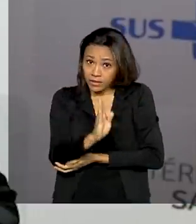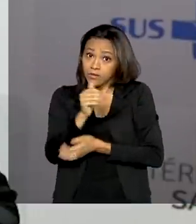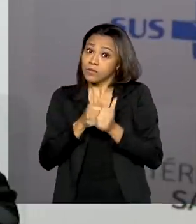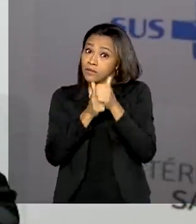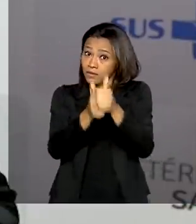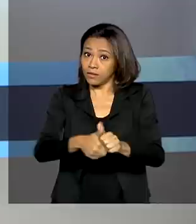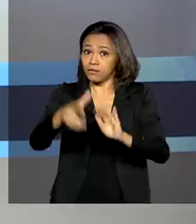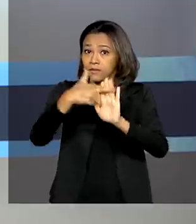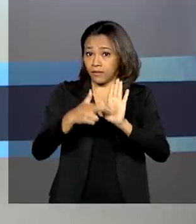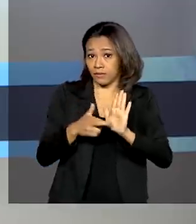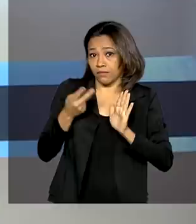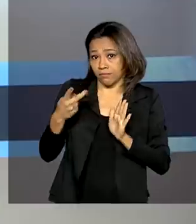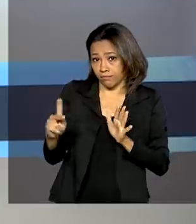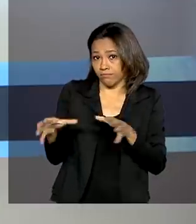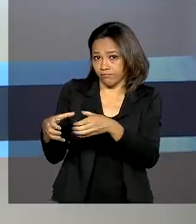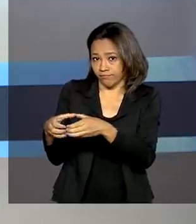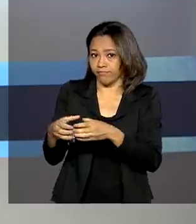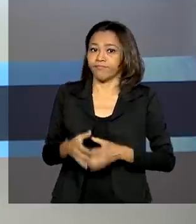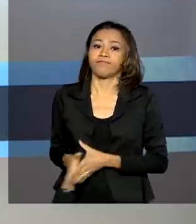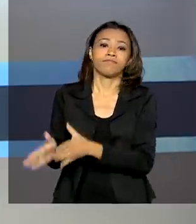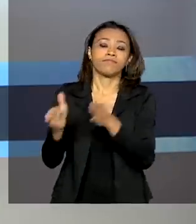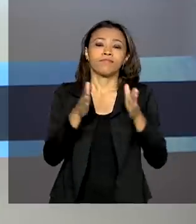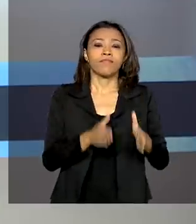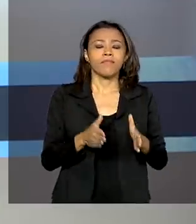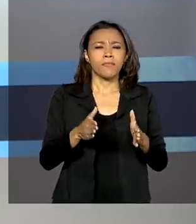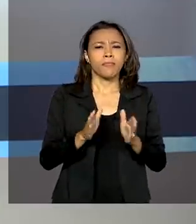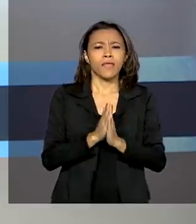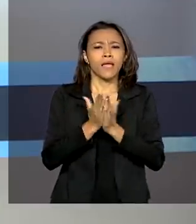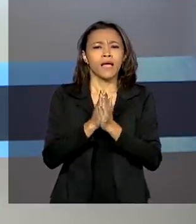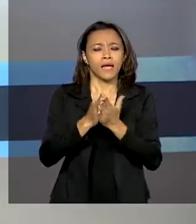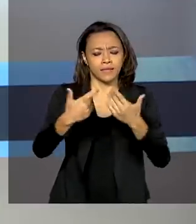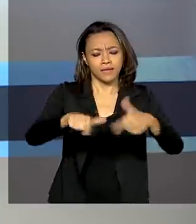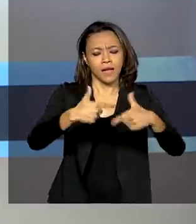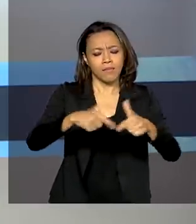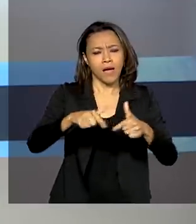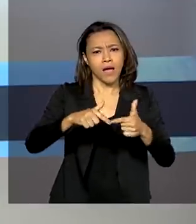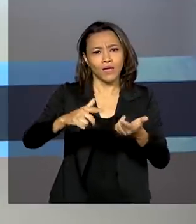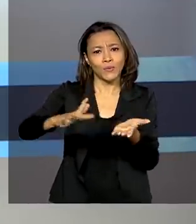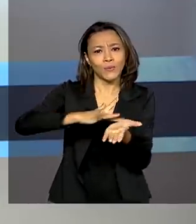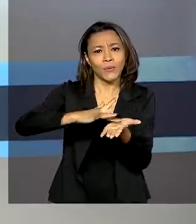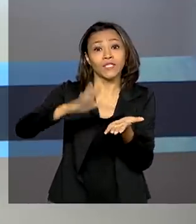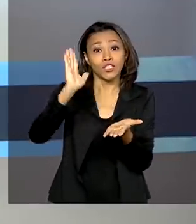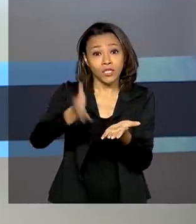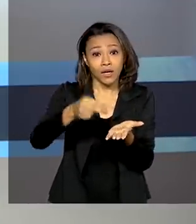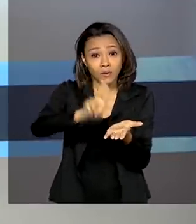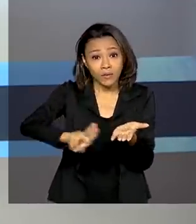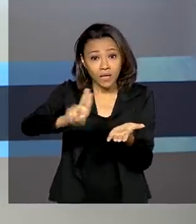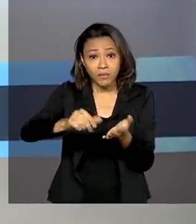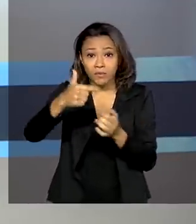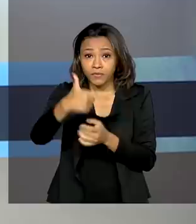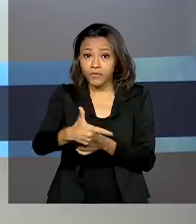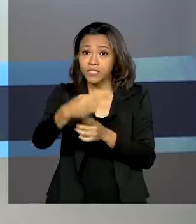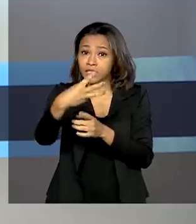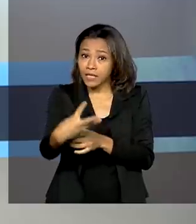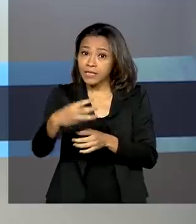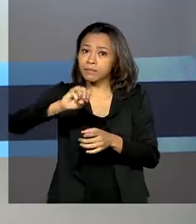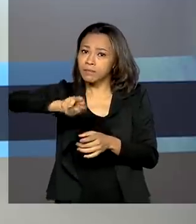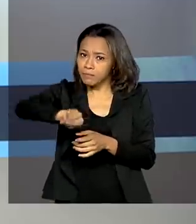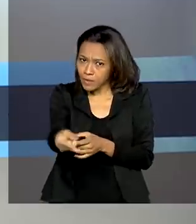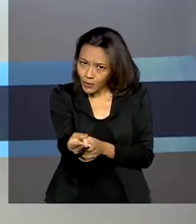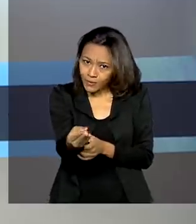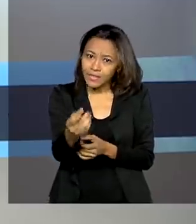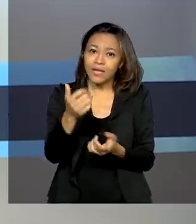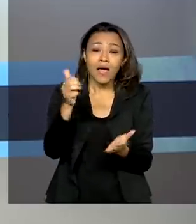epidemiológicos. A carteira de trabalho digital já é utilizada por 23 milhões de brasileiros. Pelo